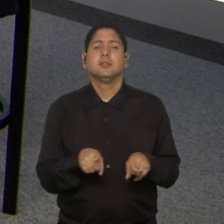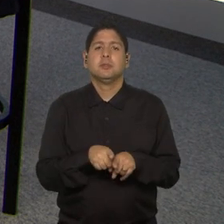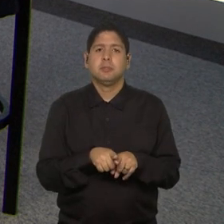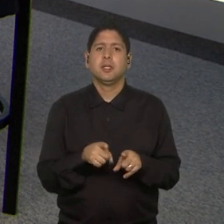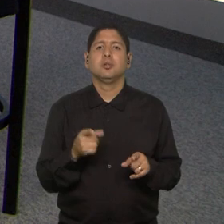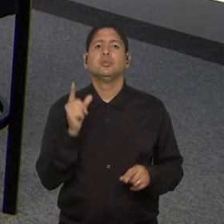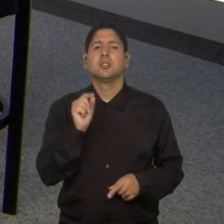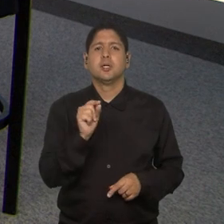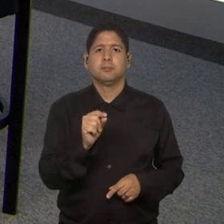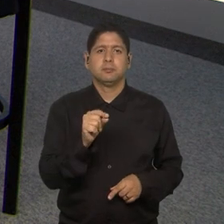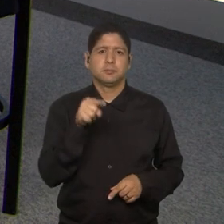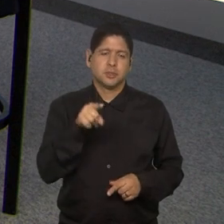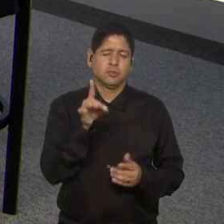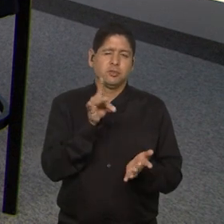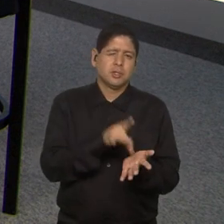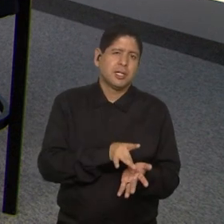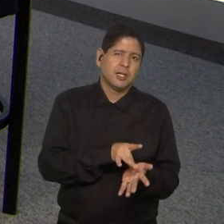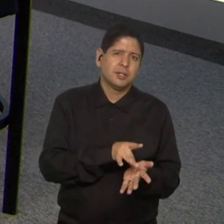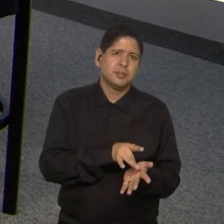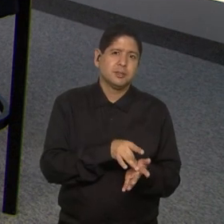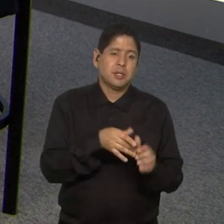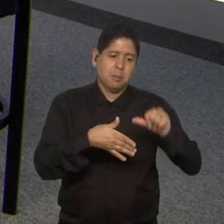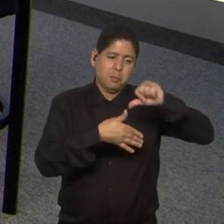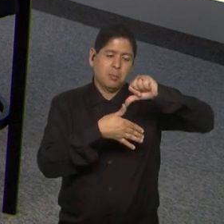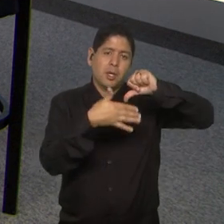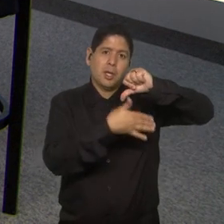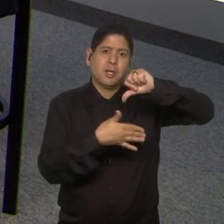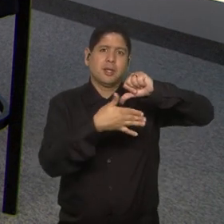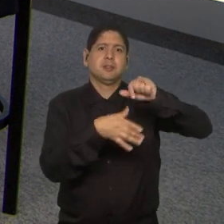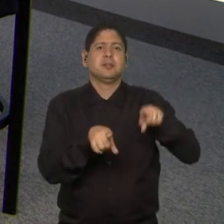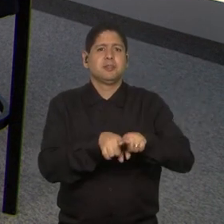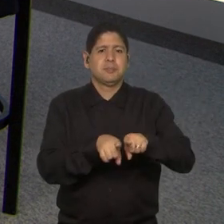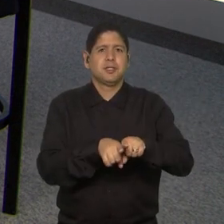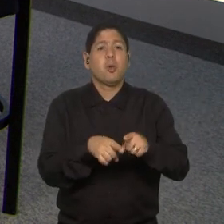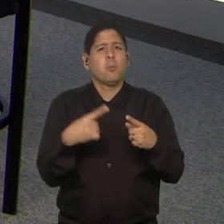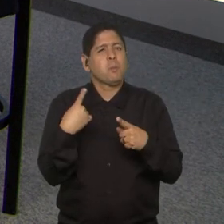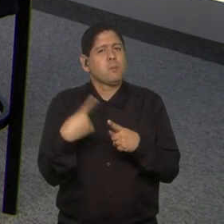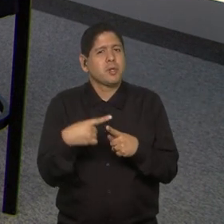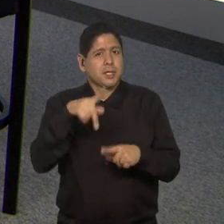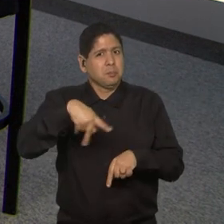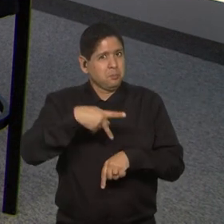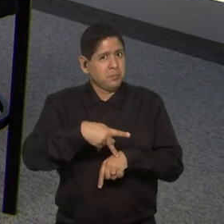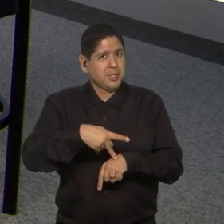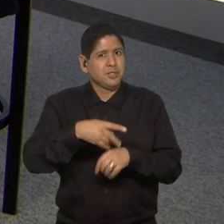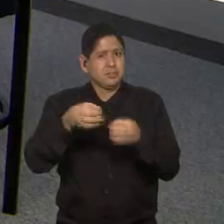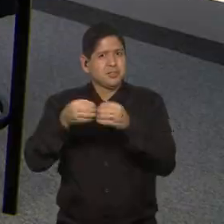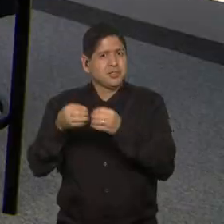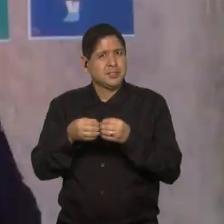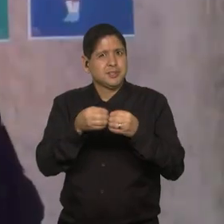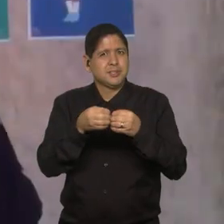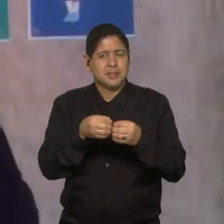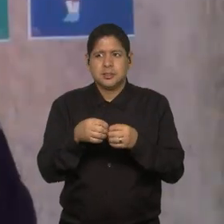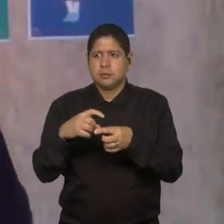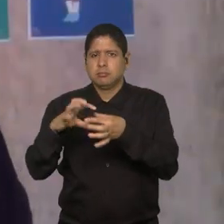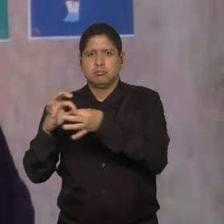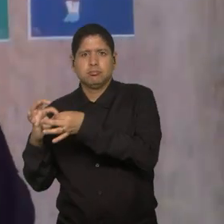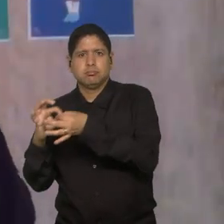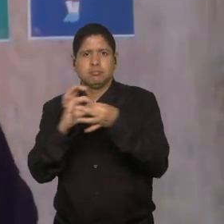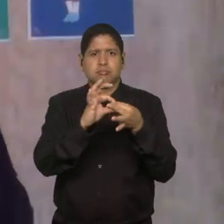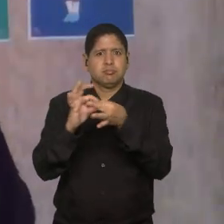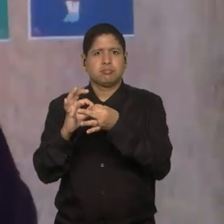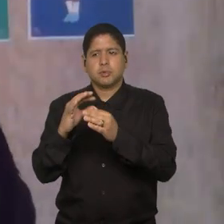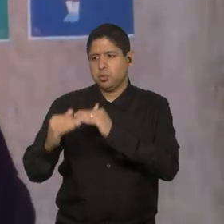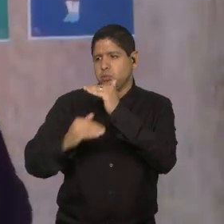consequentemente, na verdade, para a América do Sul, porque um país vizinho, né, puxa o outro e esse